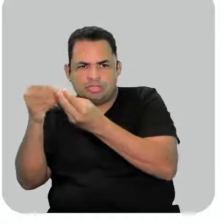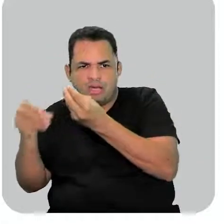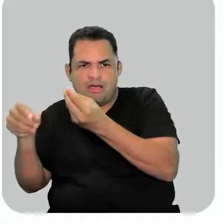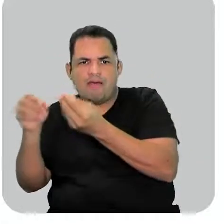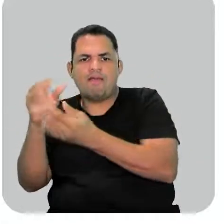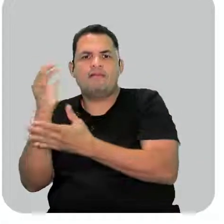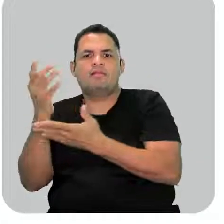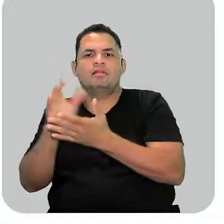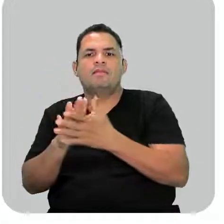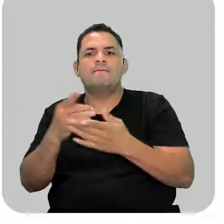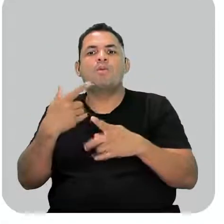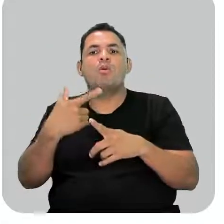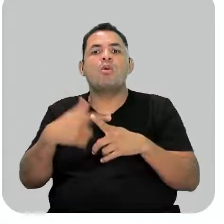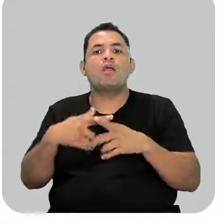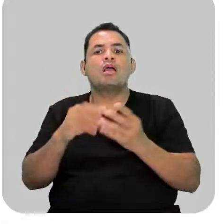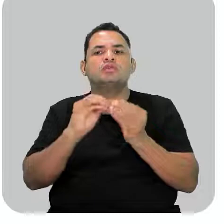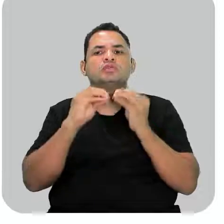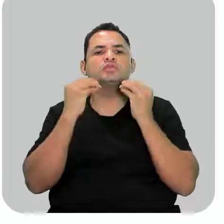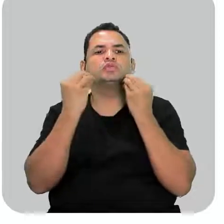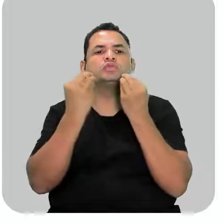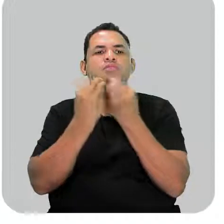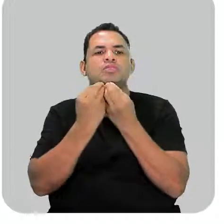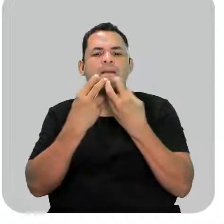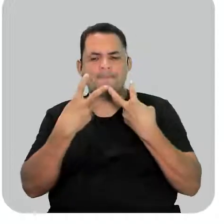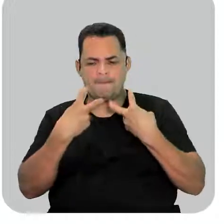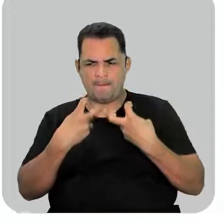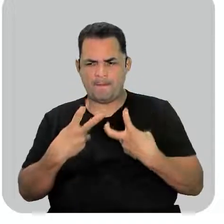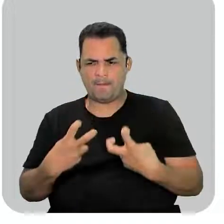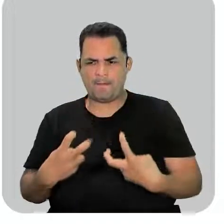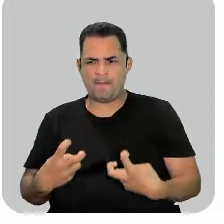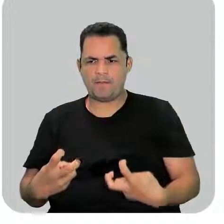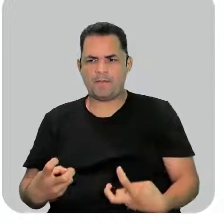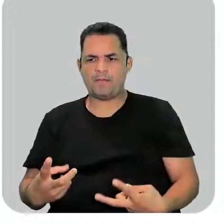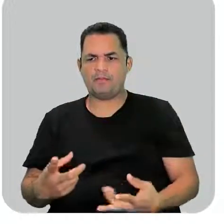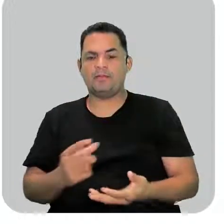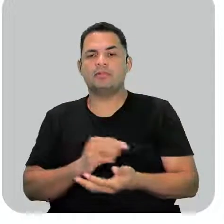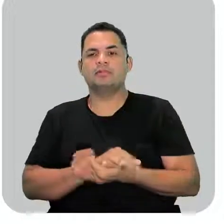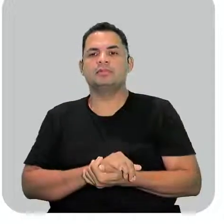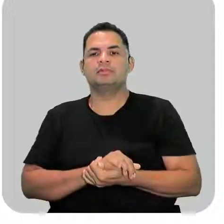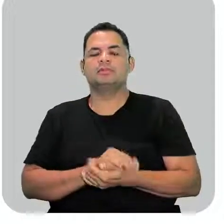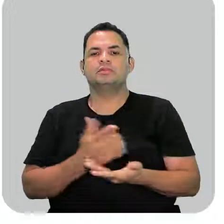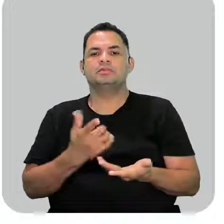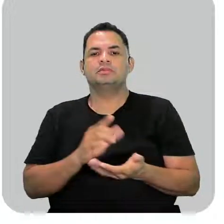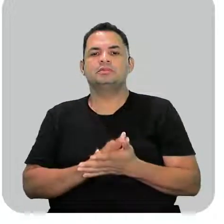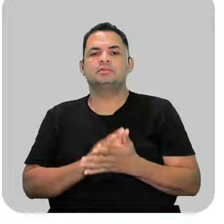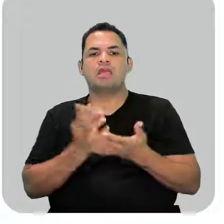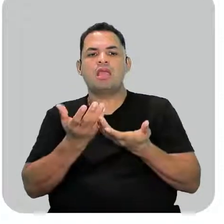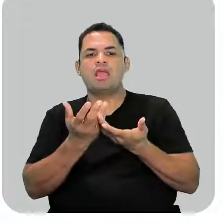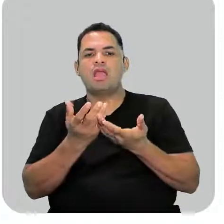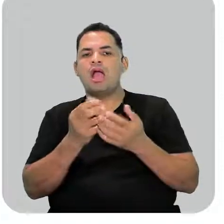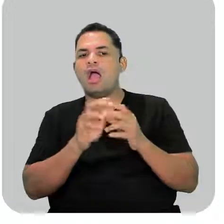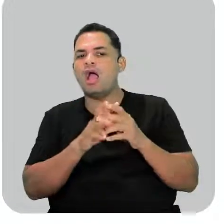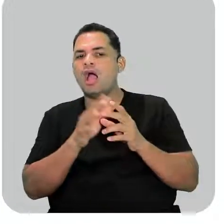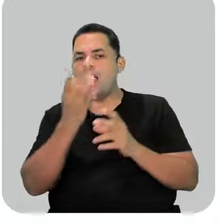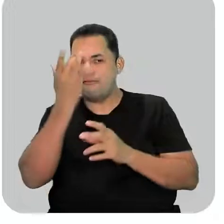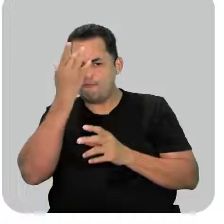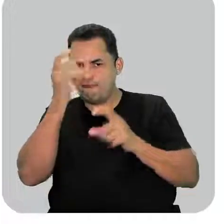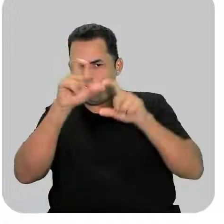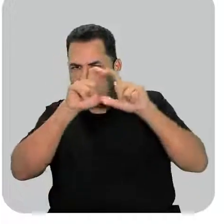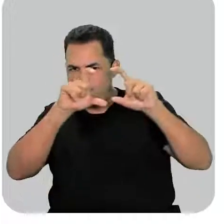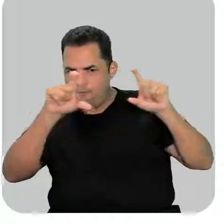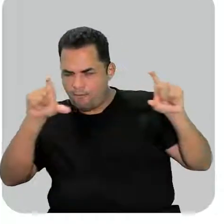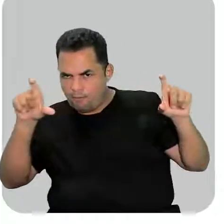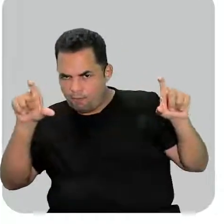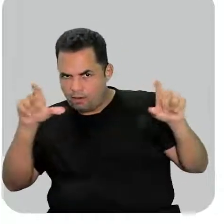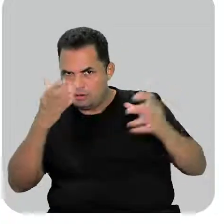pois sua substância é altamente cancerígena. E aí a gente tem a fórmula estrutural do agente laranja.